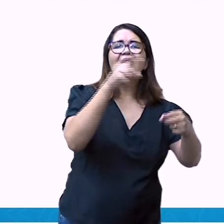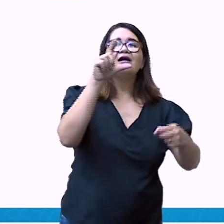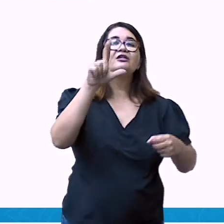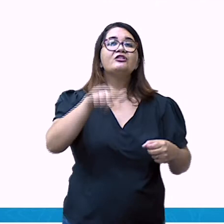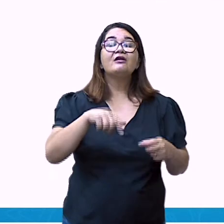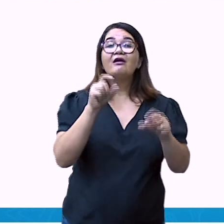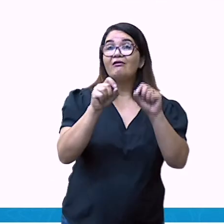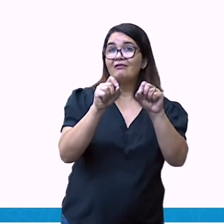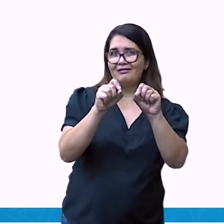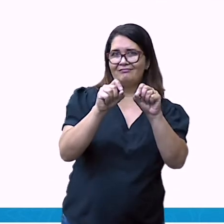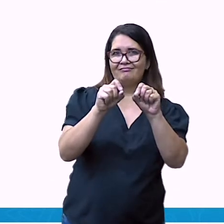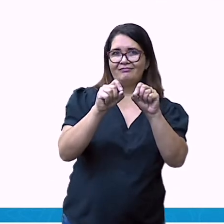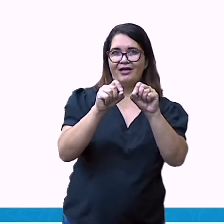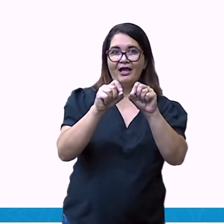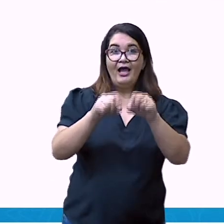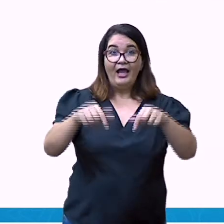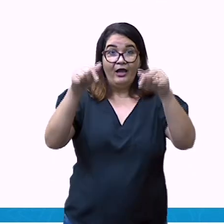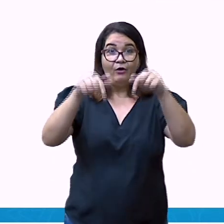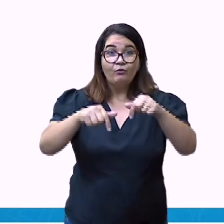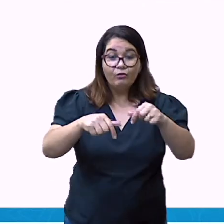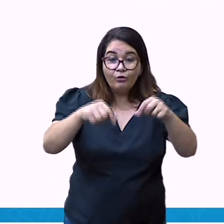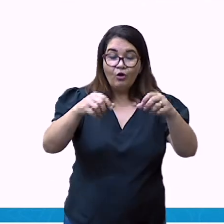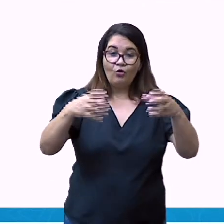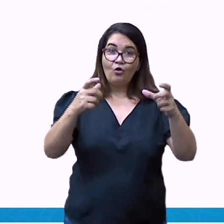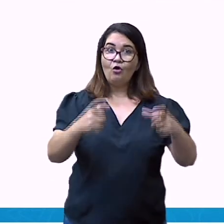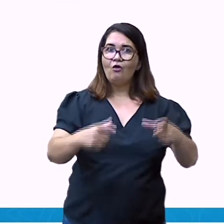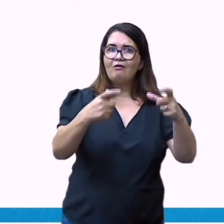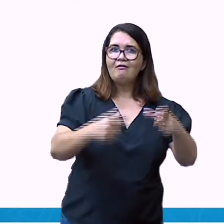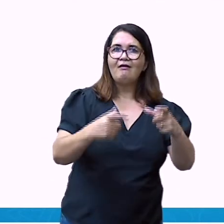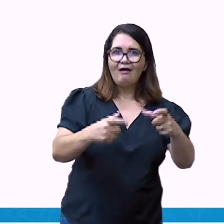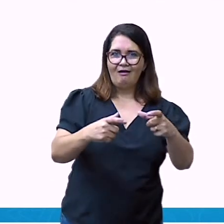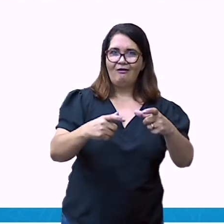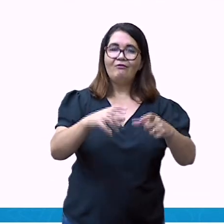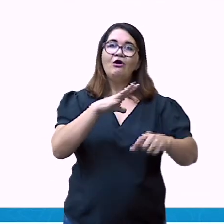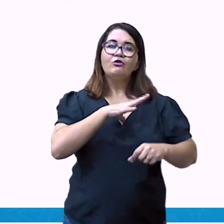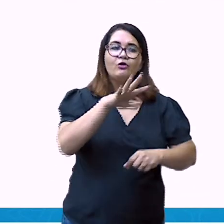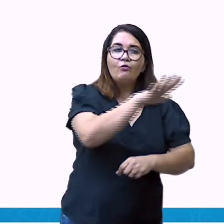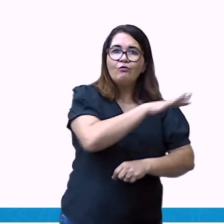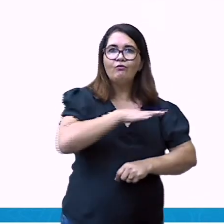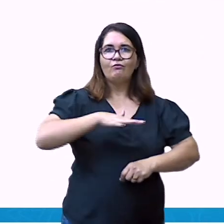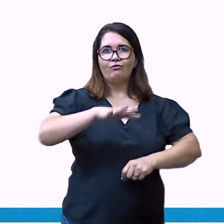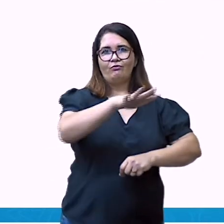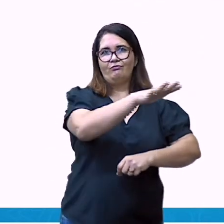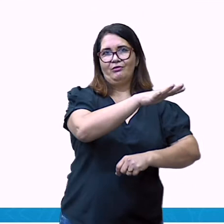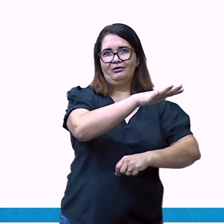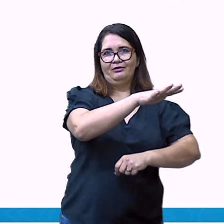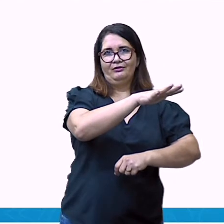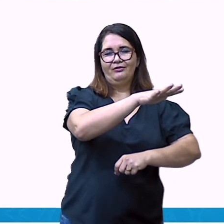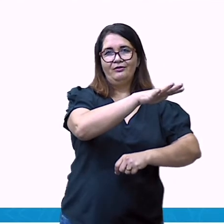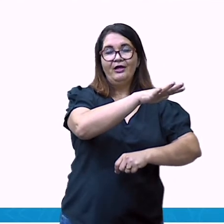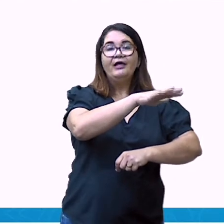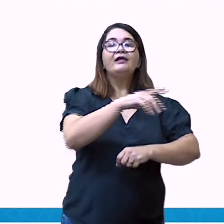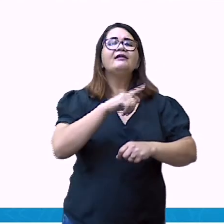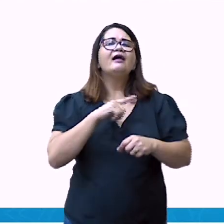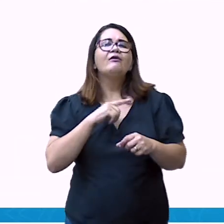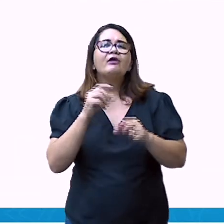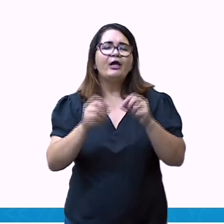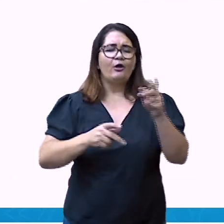vilas e outras entidades urbanas, através de vários critérios, os quais incluem